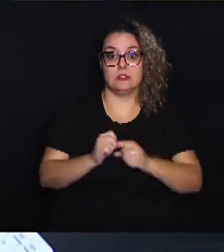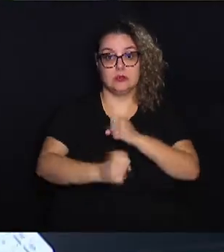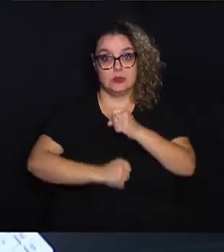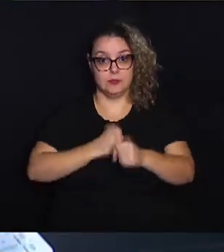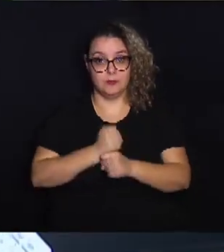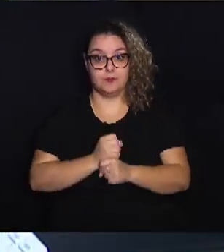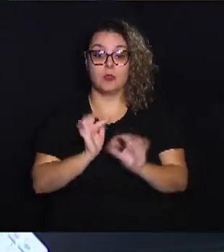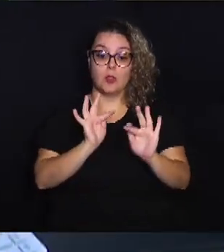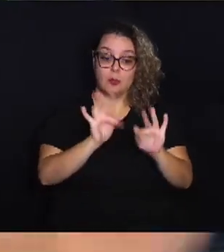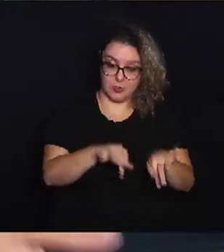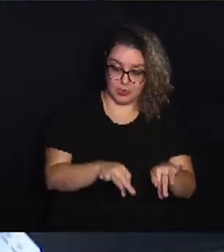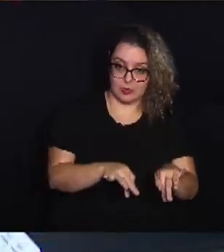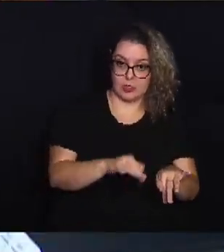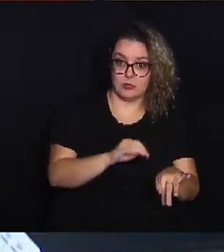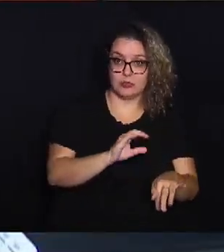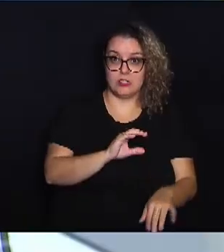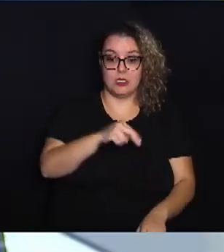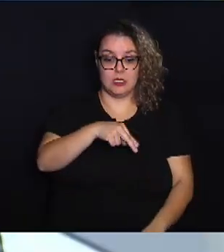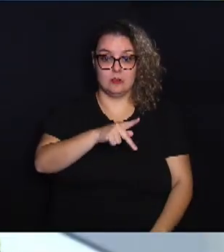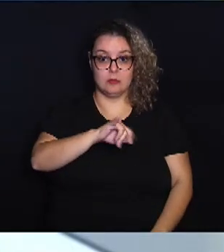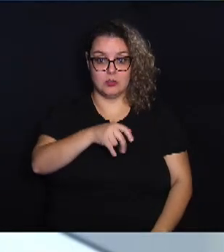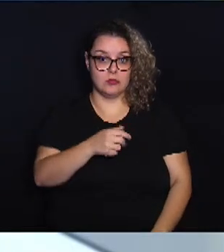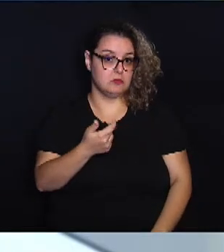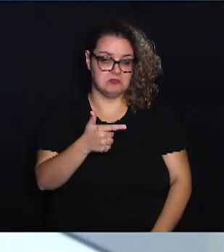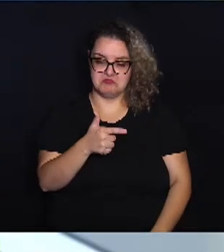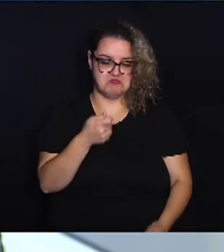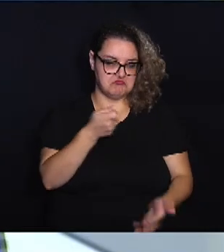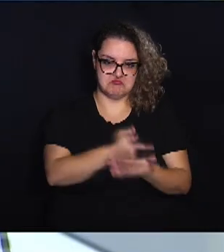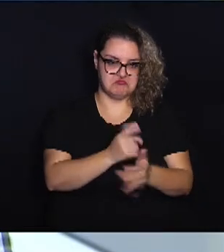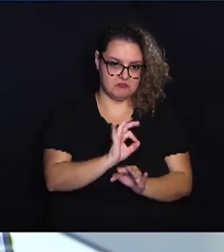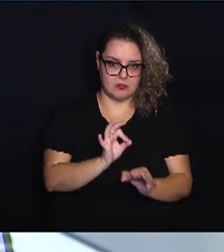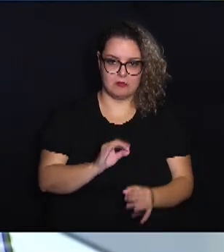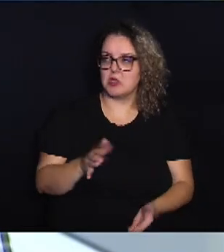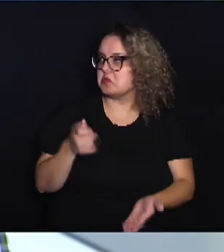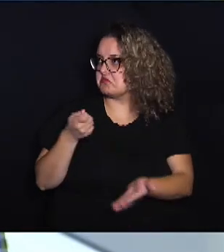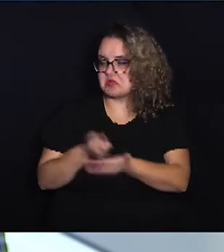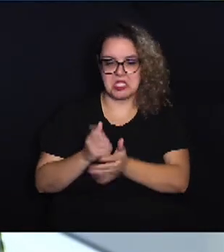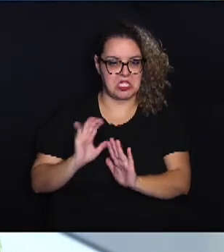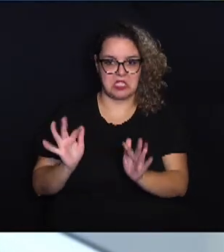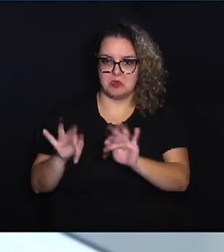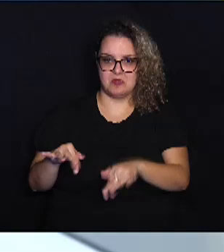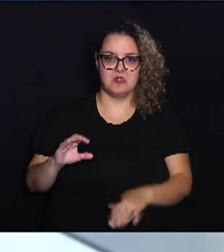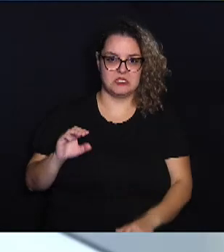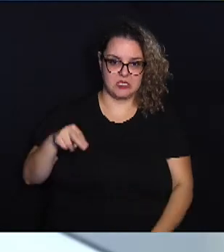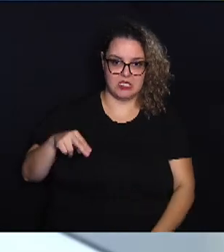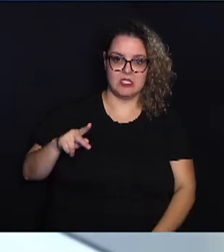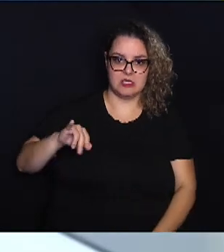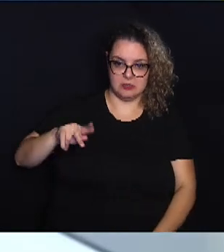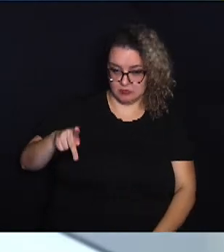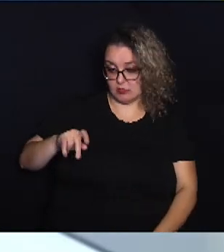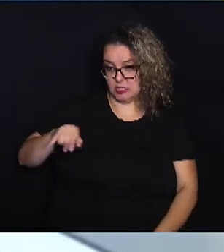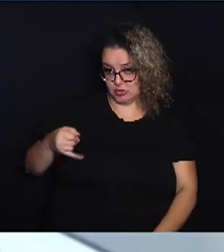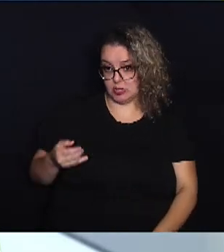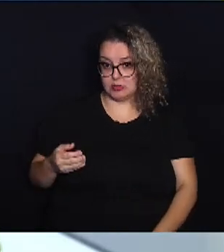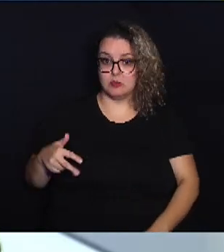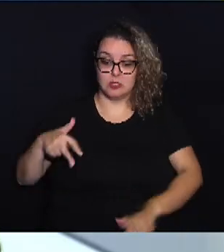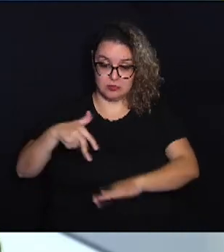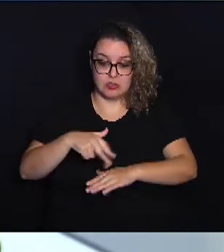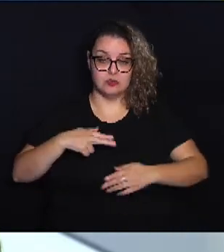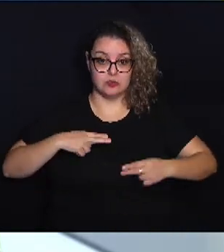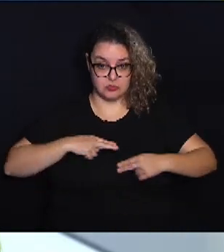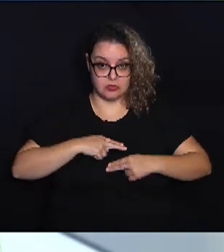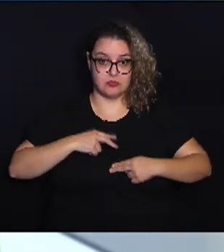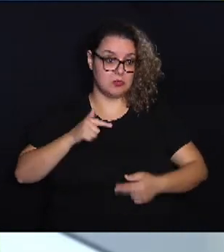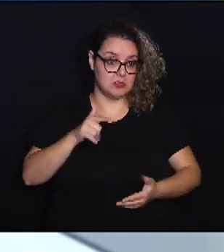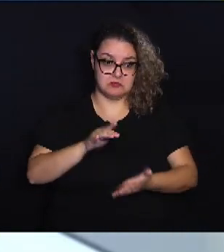CNPJ, não há custo adicional. Não tem custo nenhum. Ela pode vir aqui, até no SEBRAE, mas não